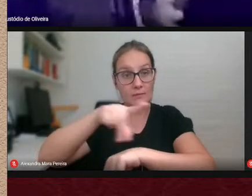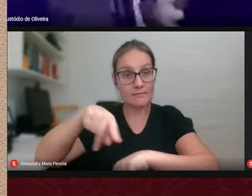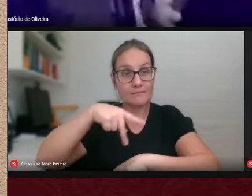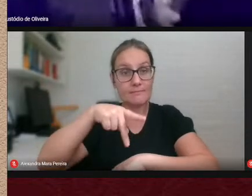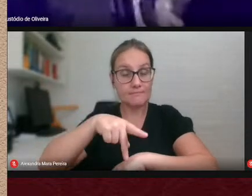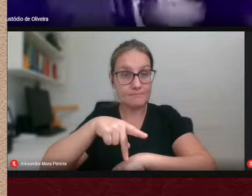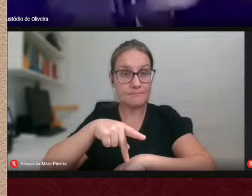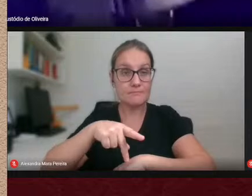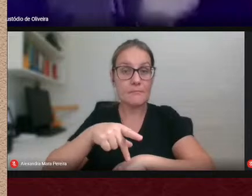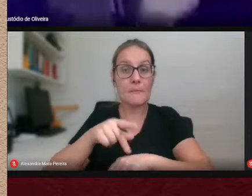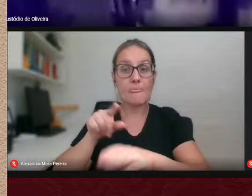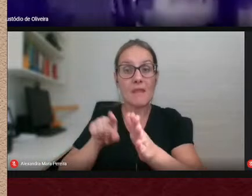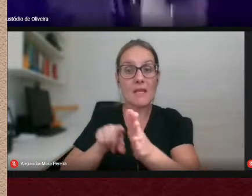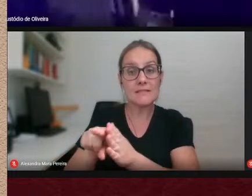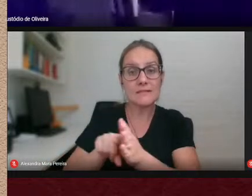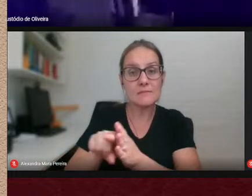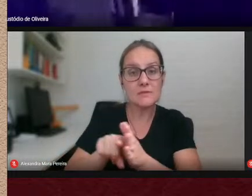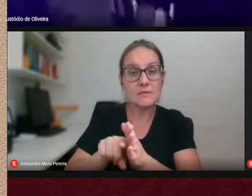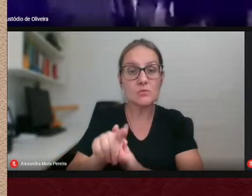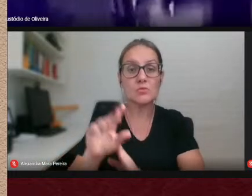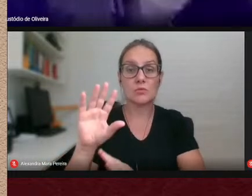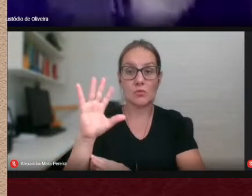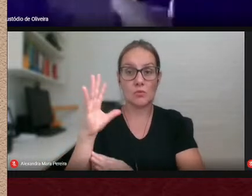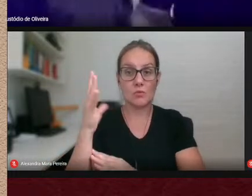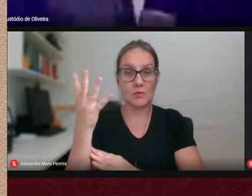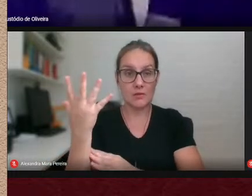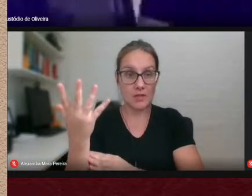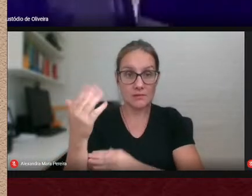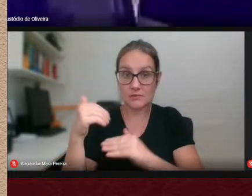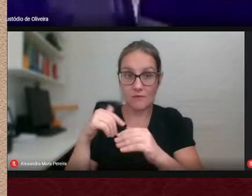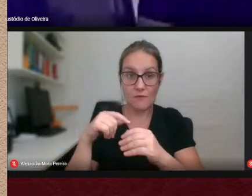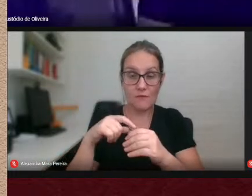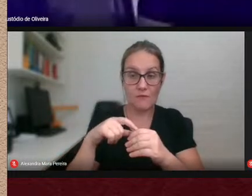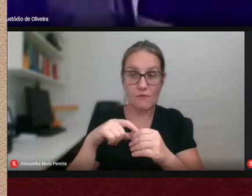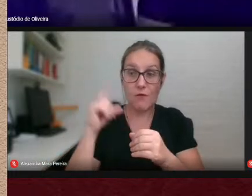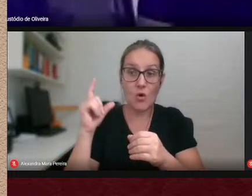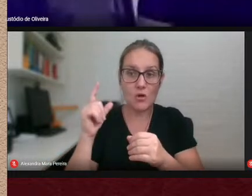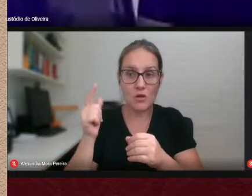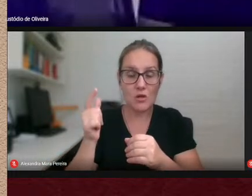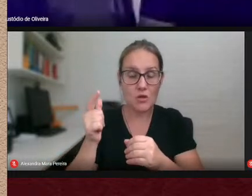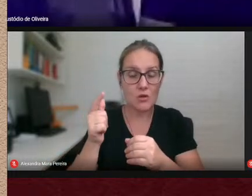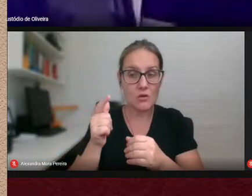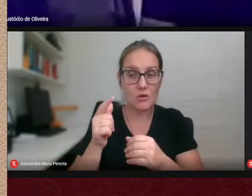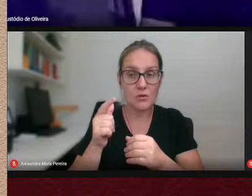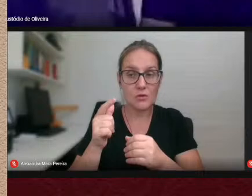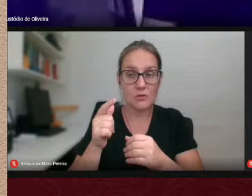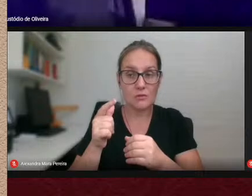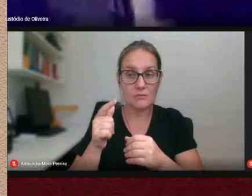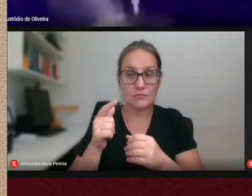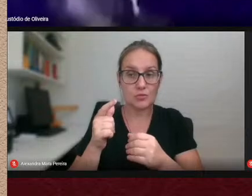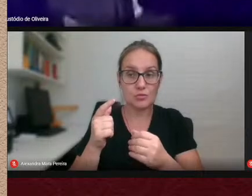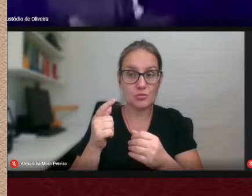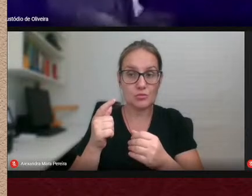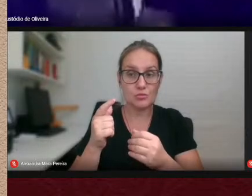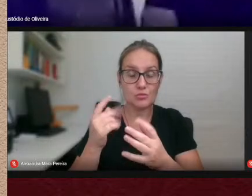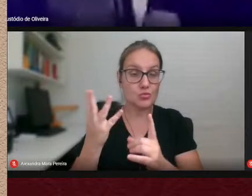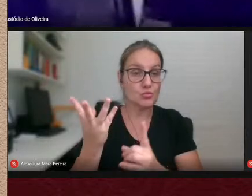essas pesquisas de ponta que acontecem fora da da da da da do escopo né das